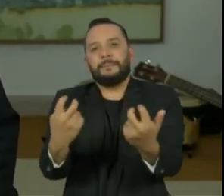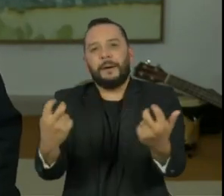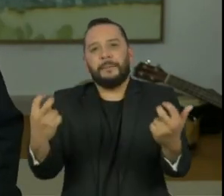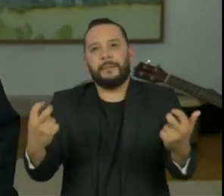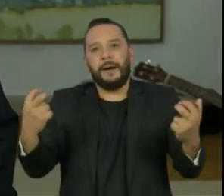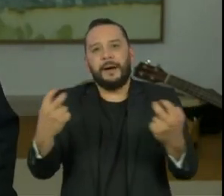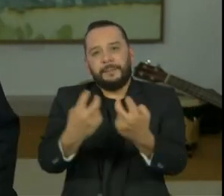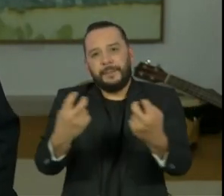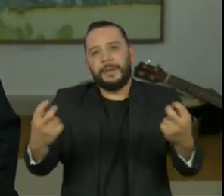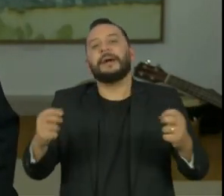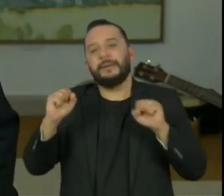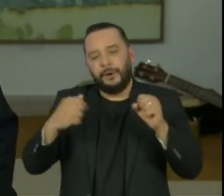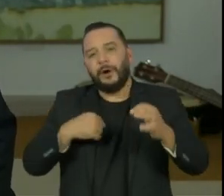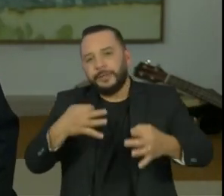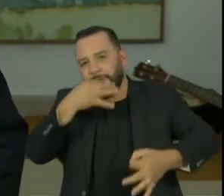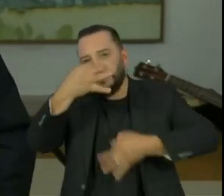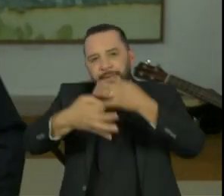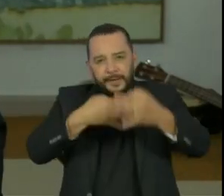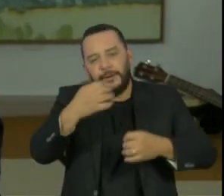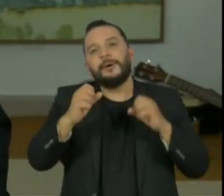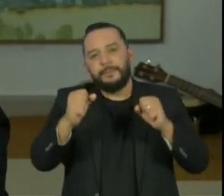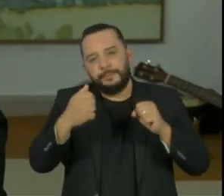vai poder se expressar, vai poder falar. Obrigado.